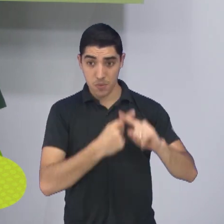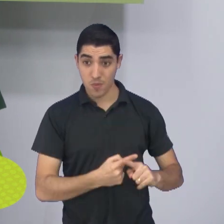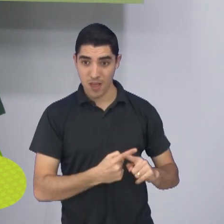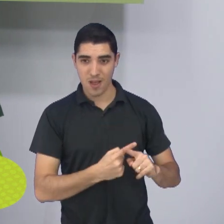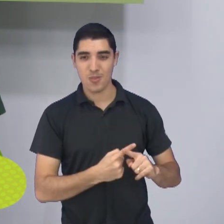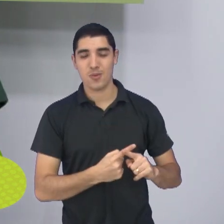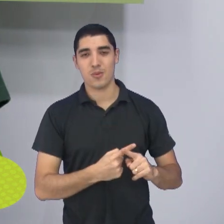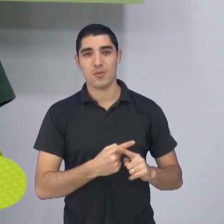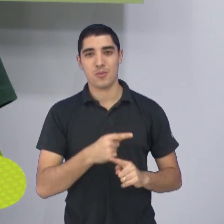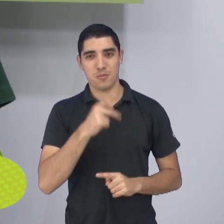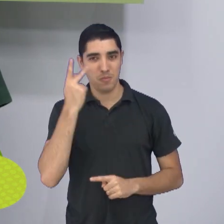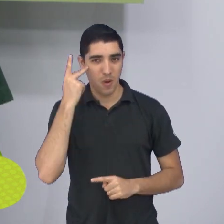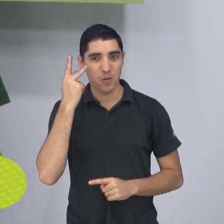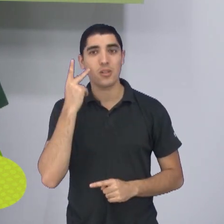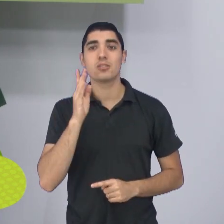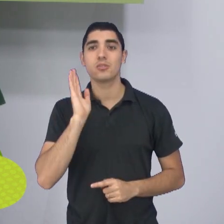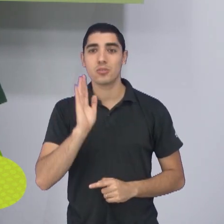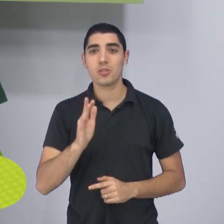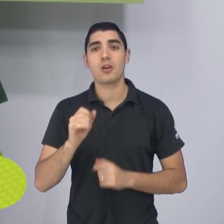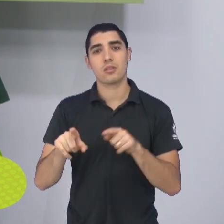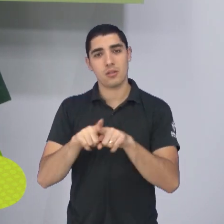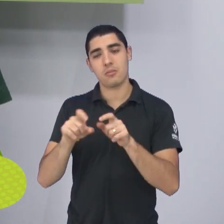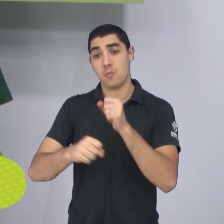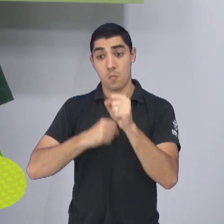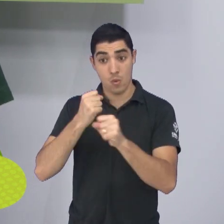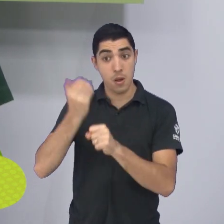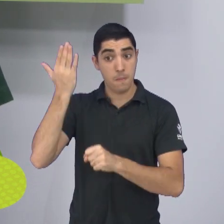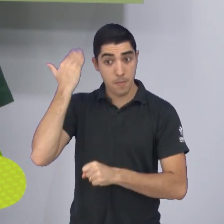parte do campeonato, assim como foi no ano passado também.